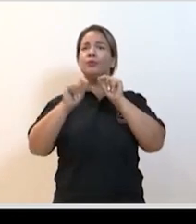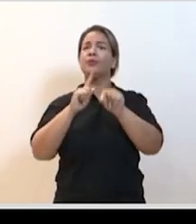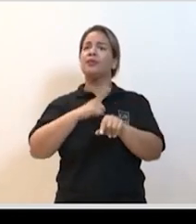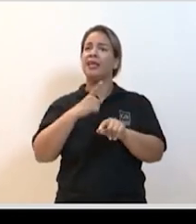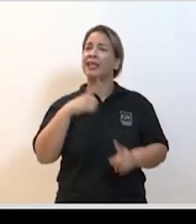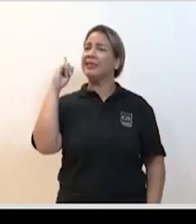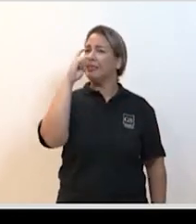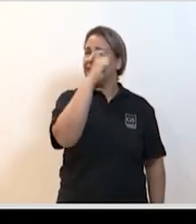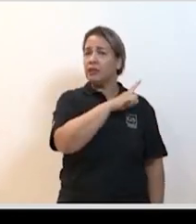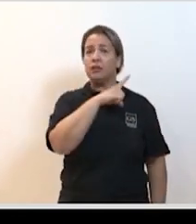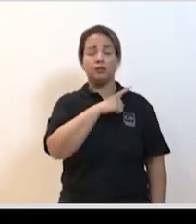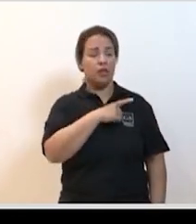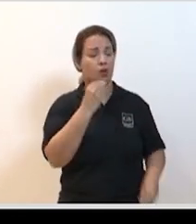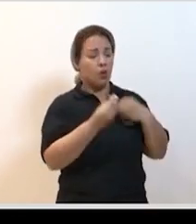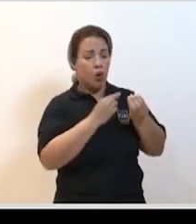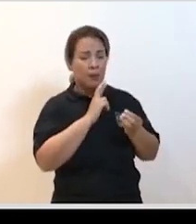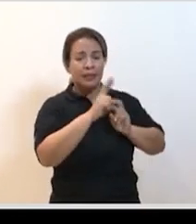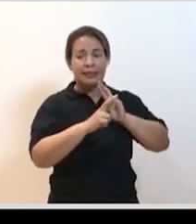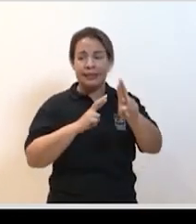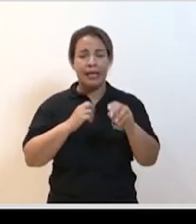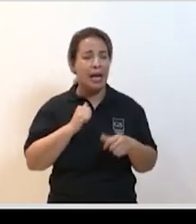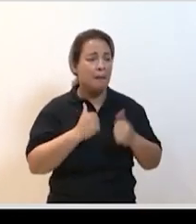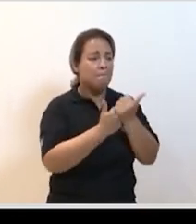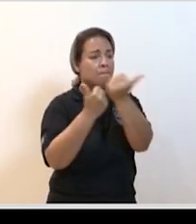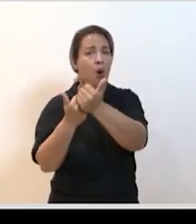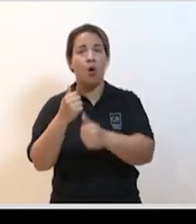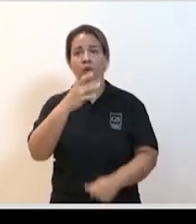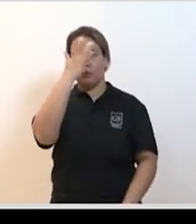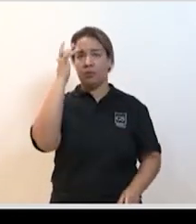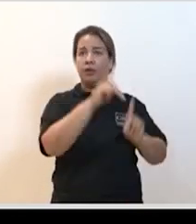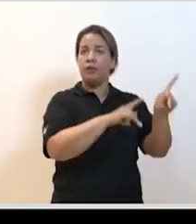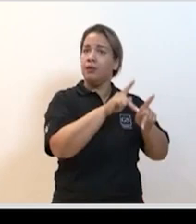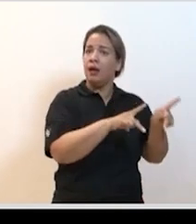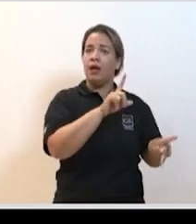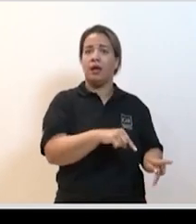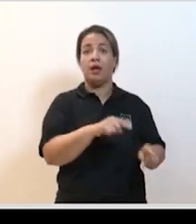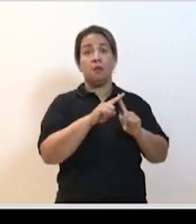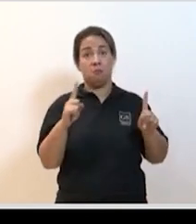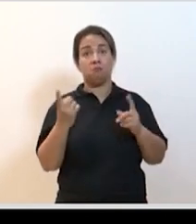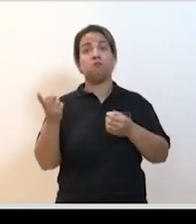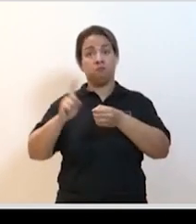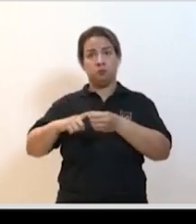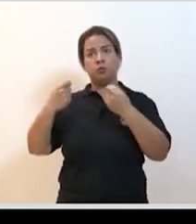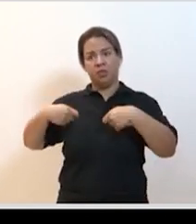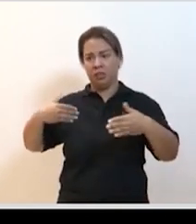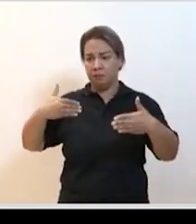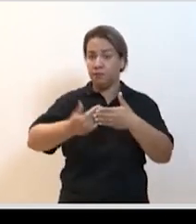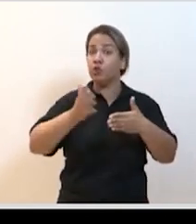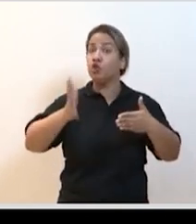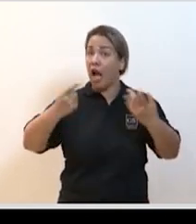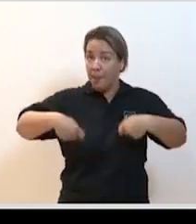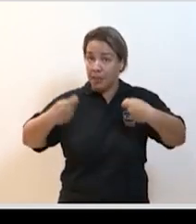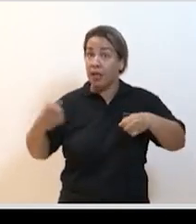com toda dificuldade em dar uma resposta à população e é importante que a gente em breve volte a equipar em breve não na verdade a já